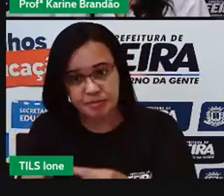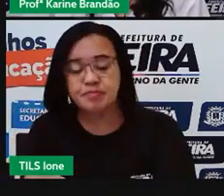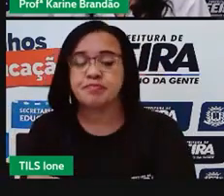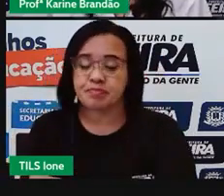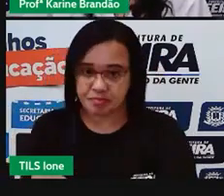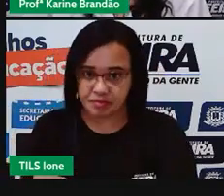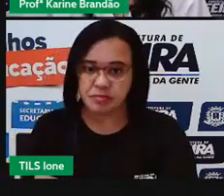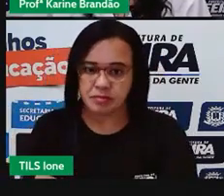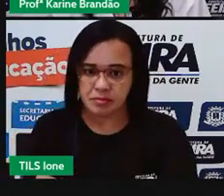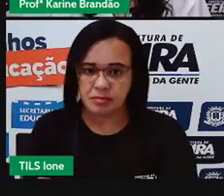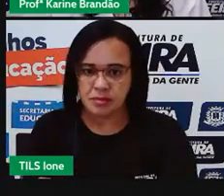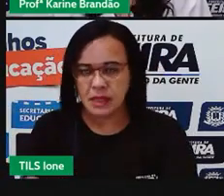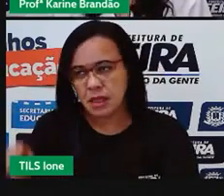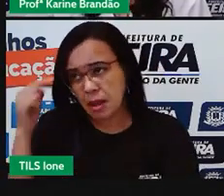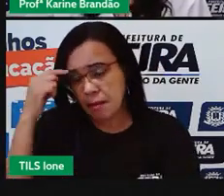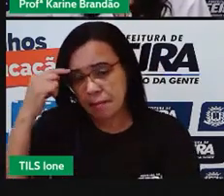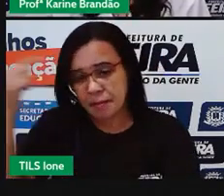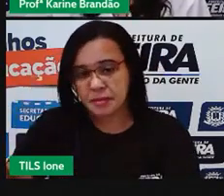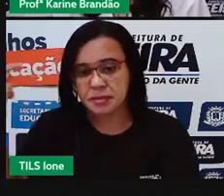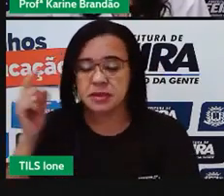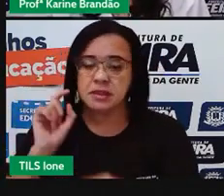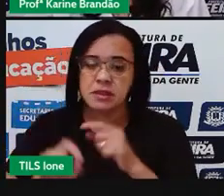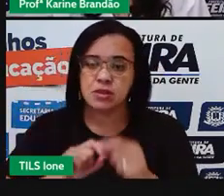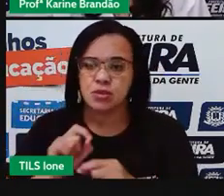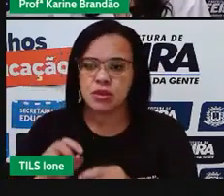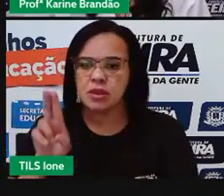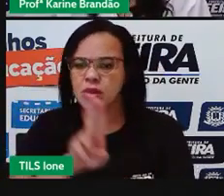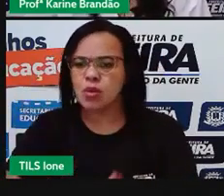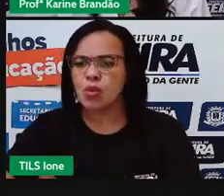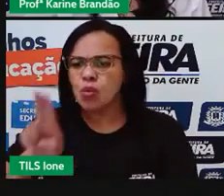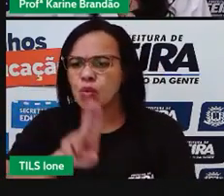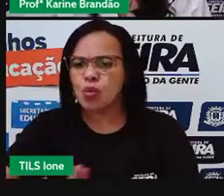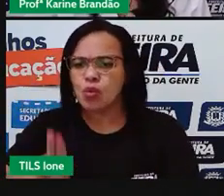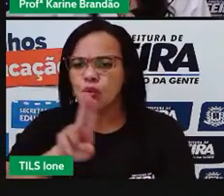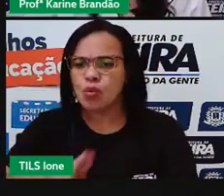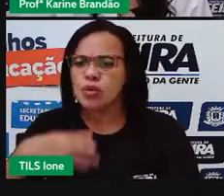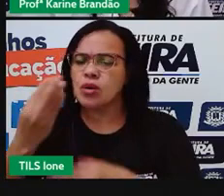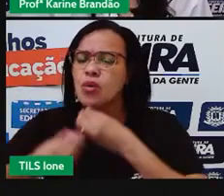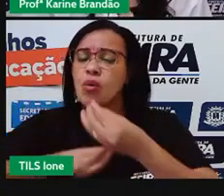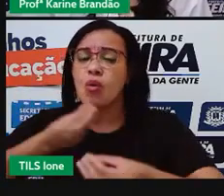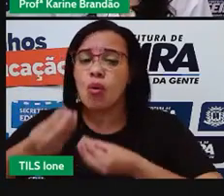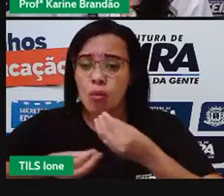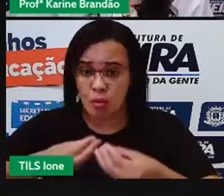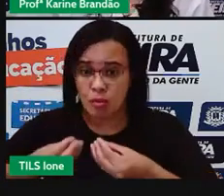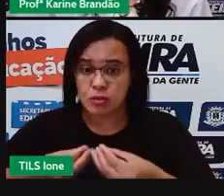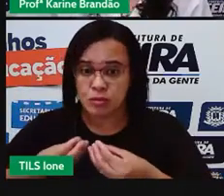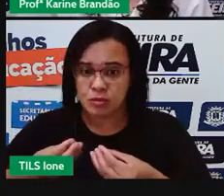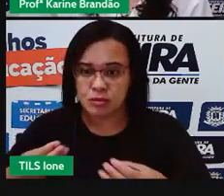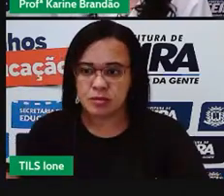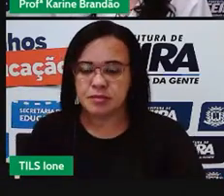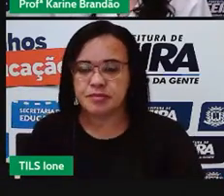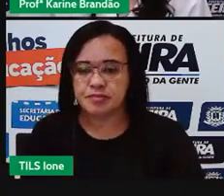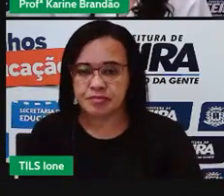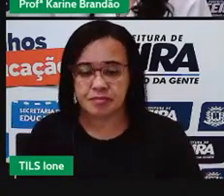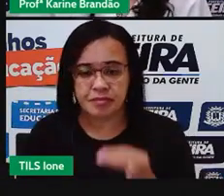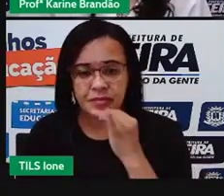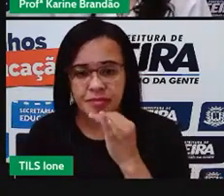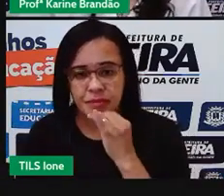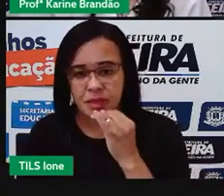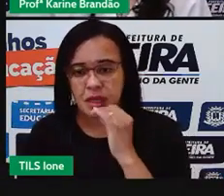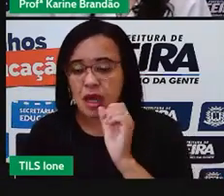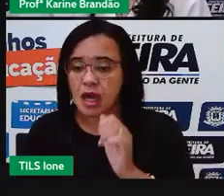escolhas. É pensar no que a gente consome. Como assim, professora? É quando eu vou comprar